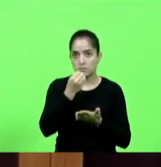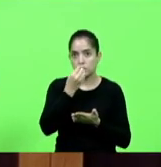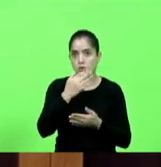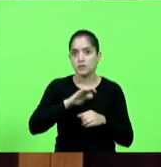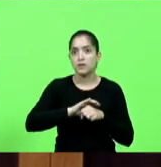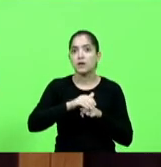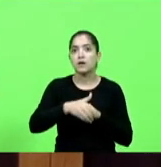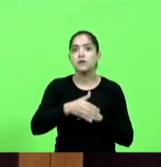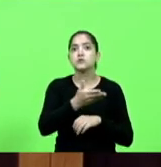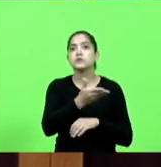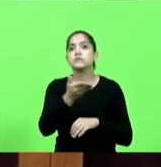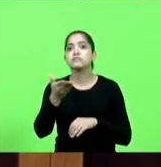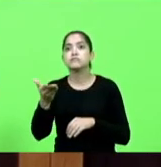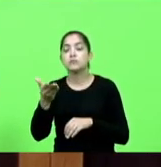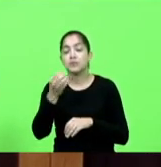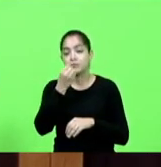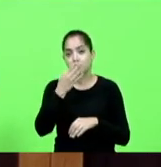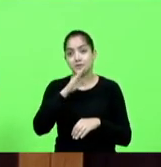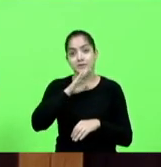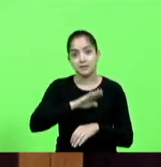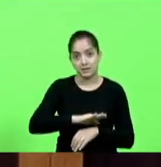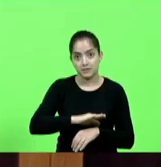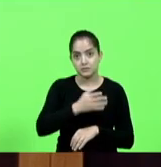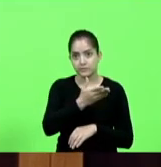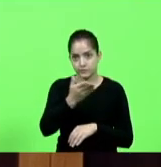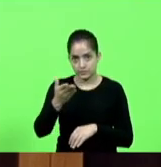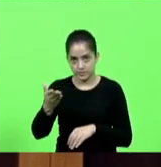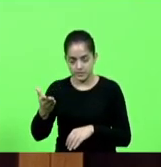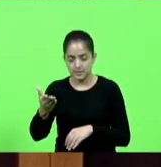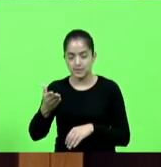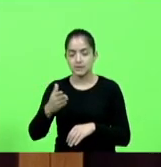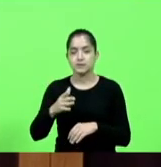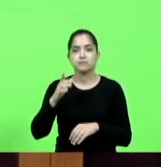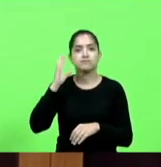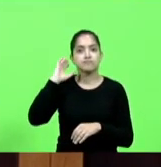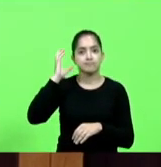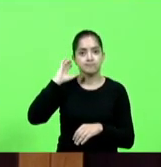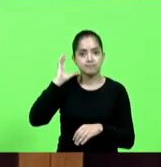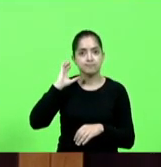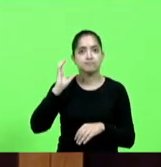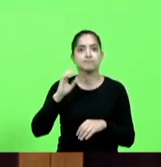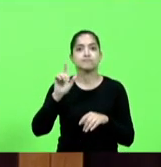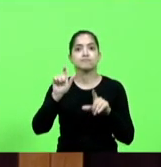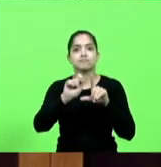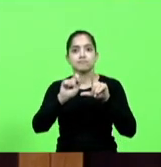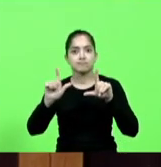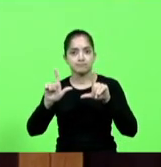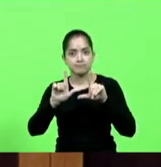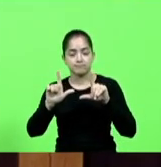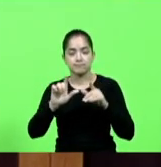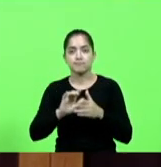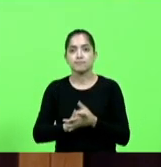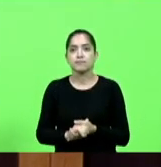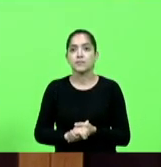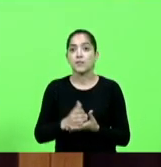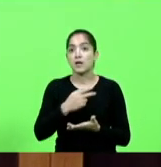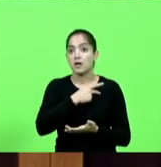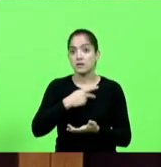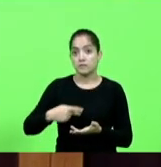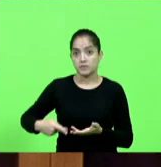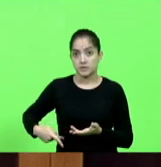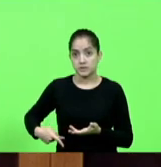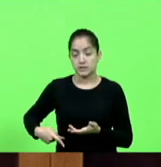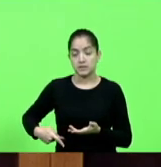colegas aqui do plenário a tv a rádio alesqu senhor presidente eu estou